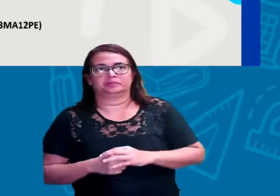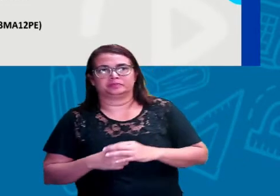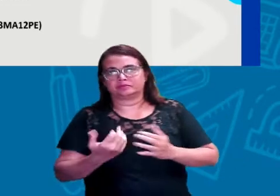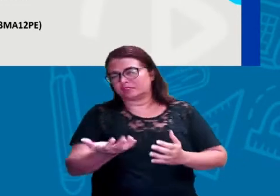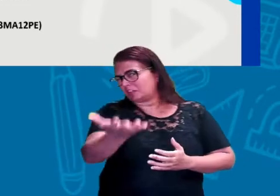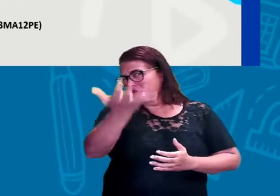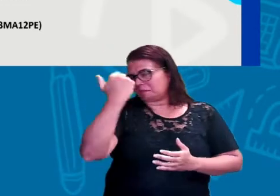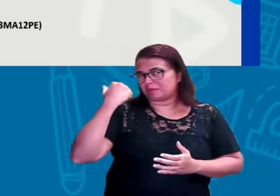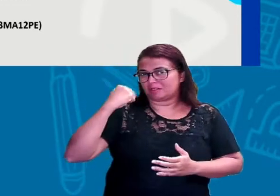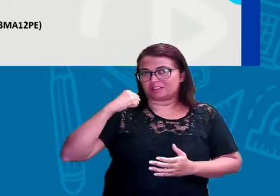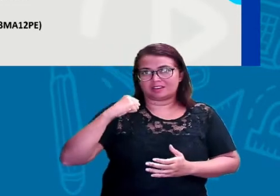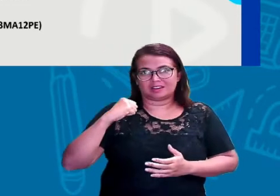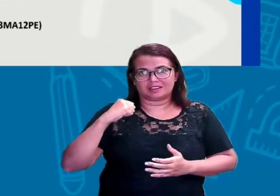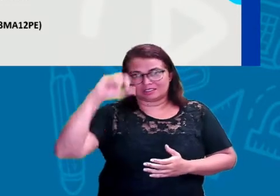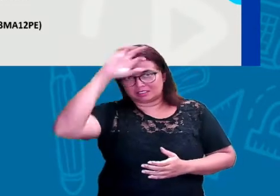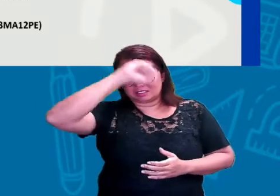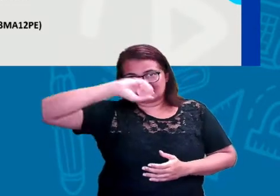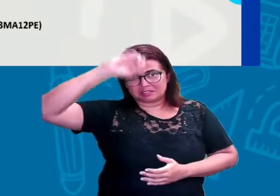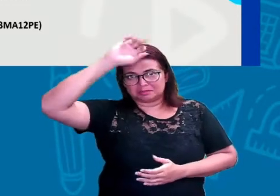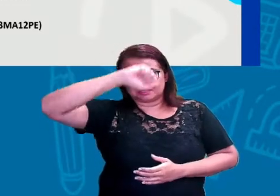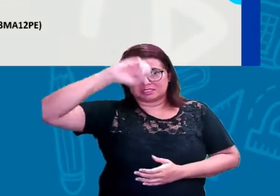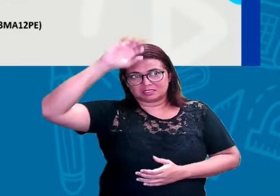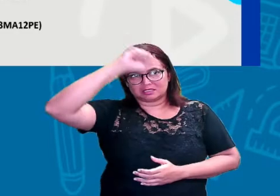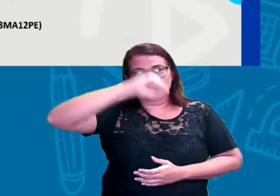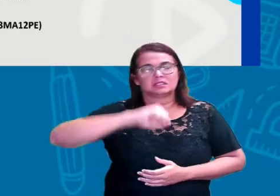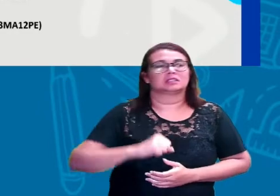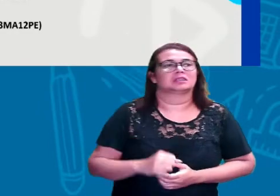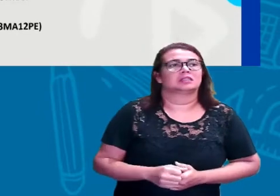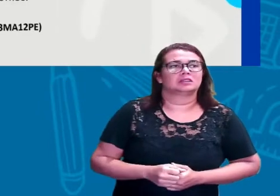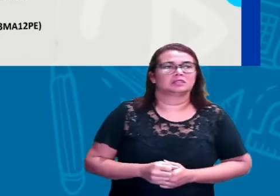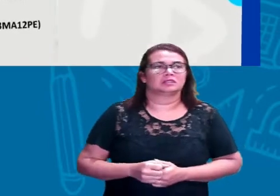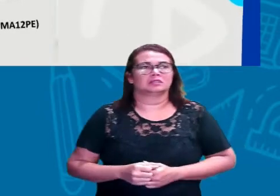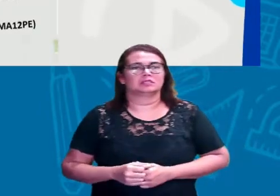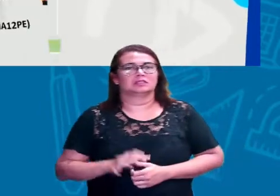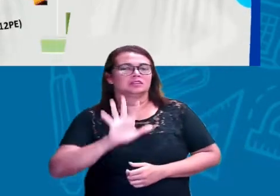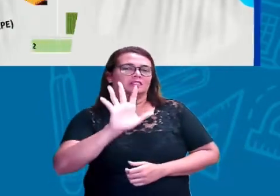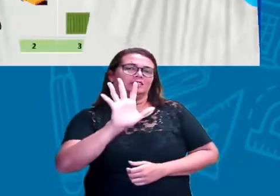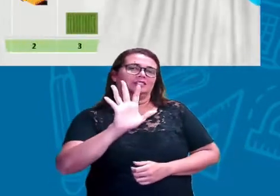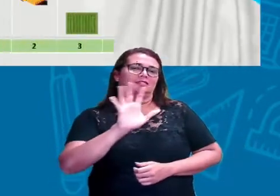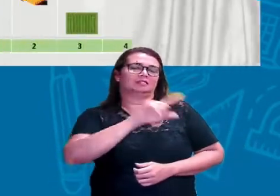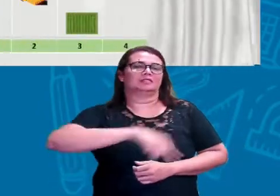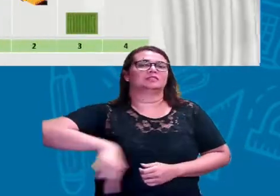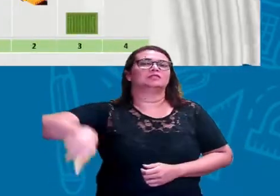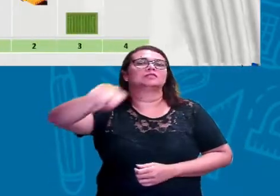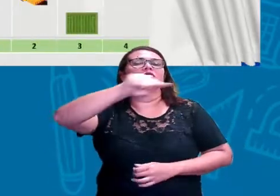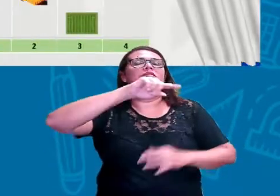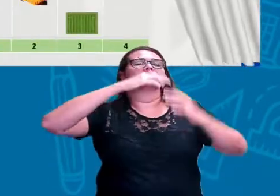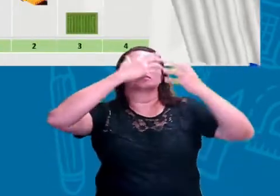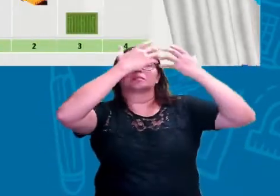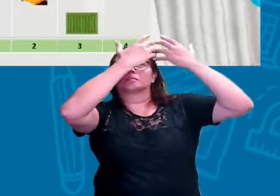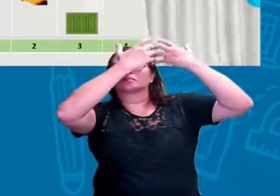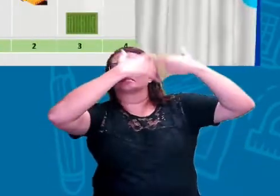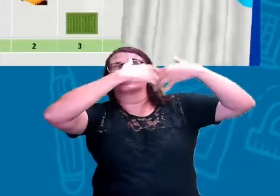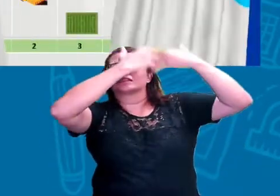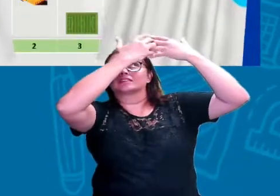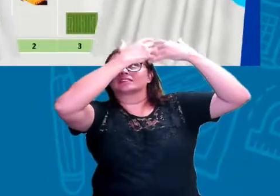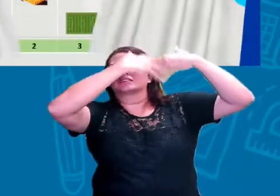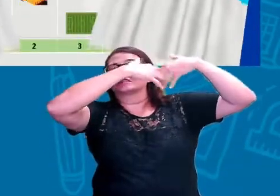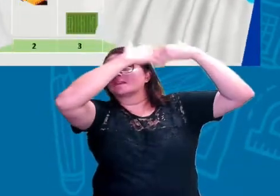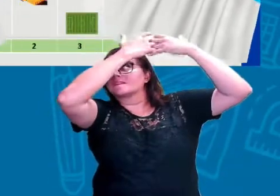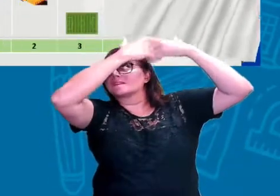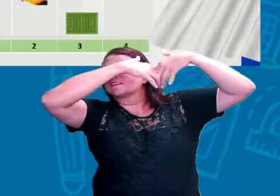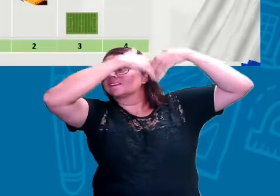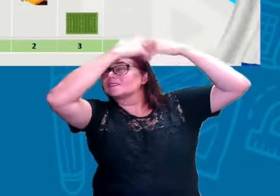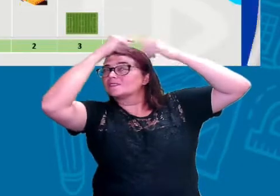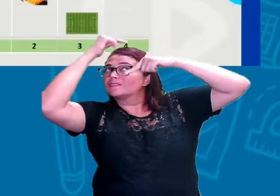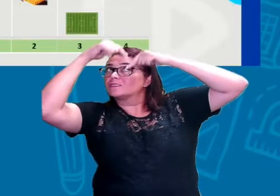trabalho de hoje? Então eu trago para vocês algo para a gente pensar um pouco. Vamos pensar